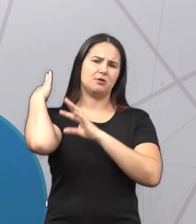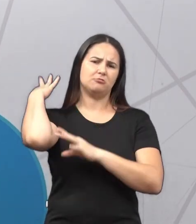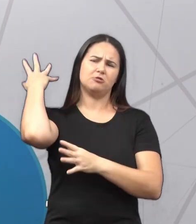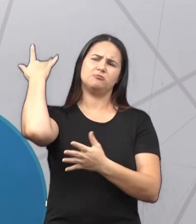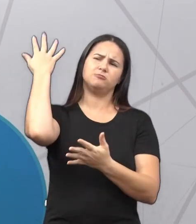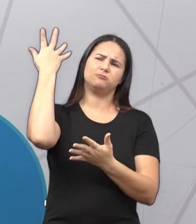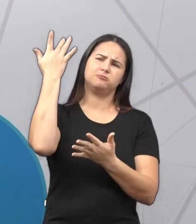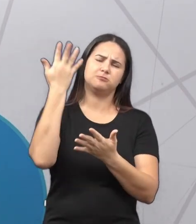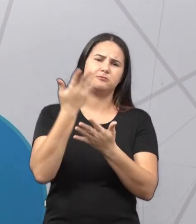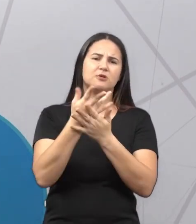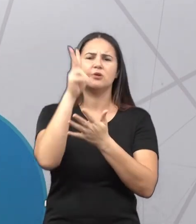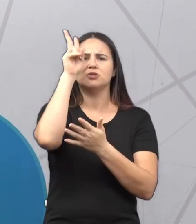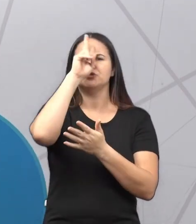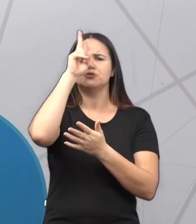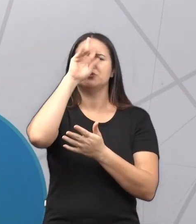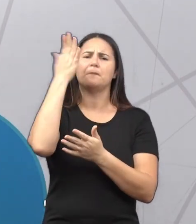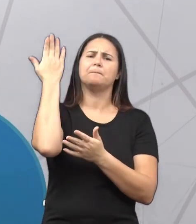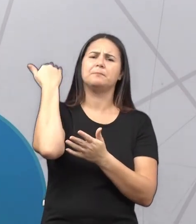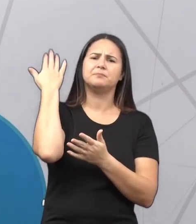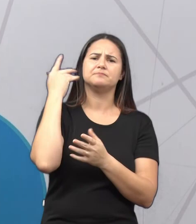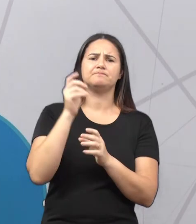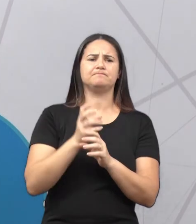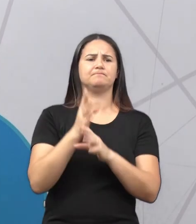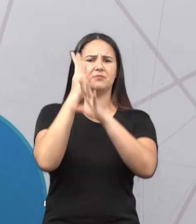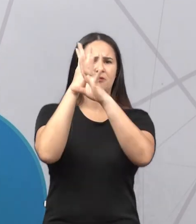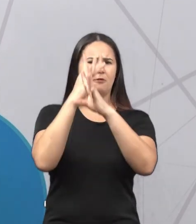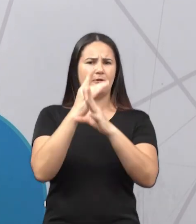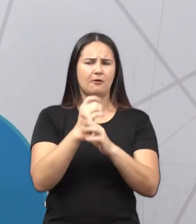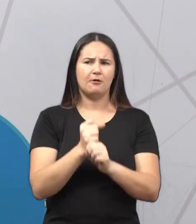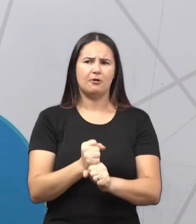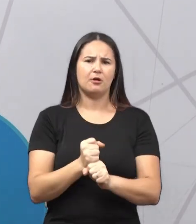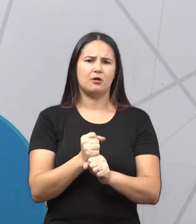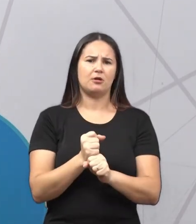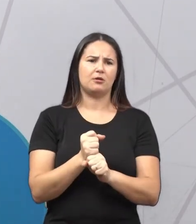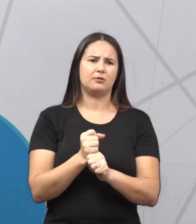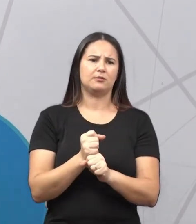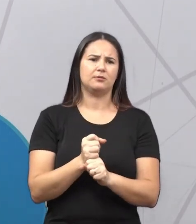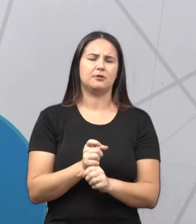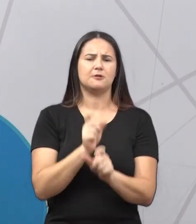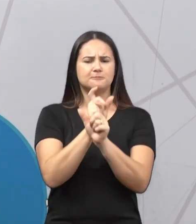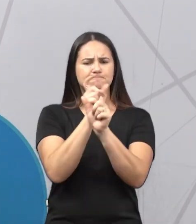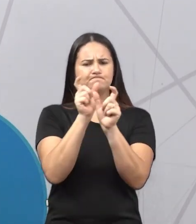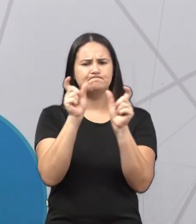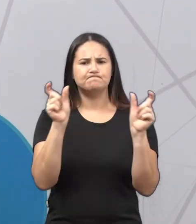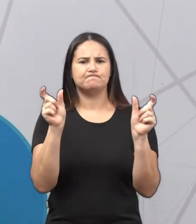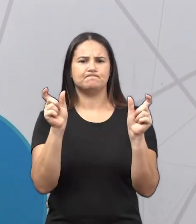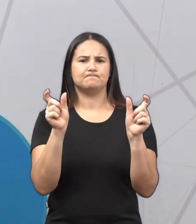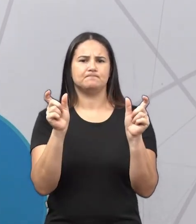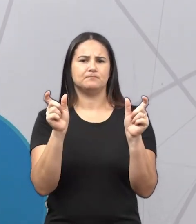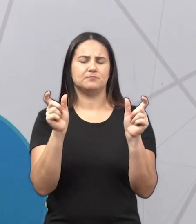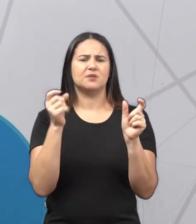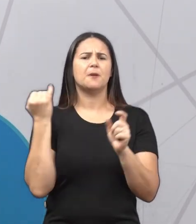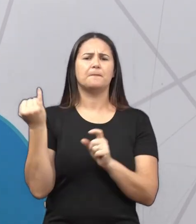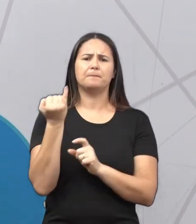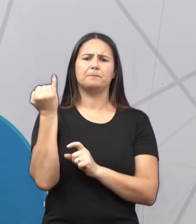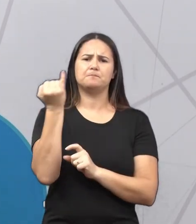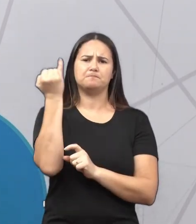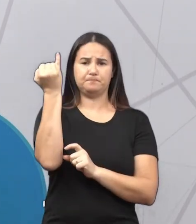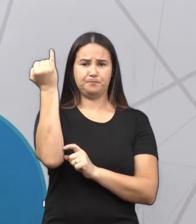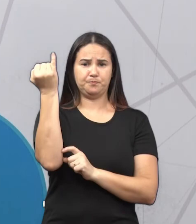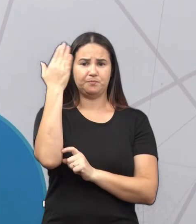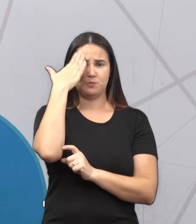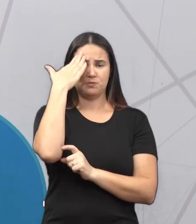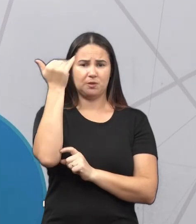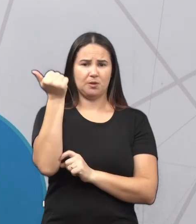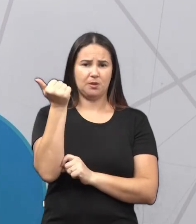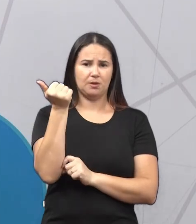da questão da álgebra. A gente também viu o que são as expressões algébricas. É muito importante saber a